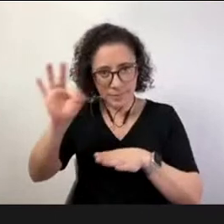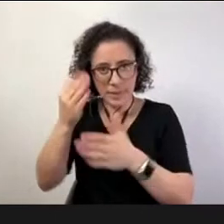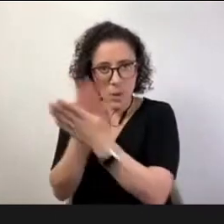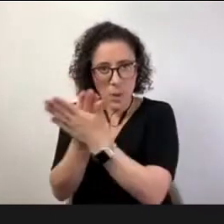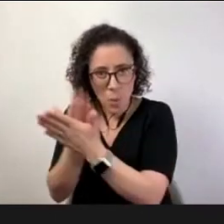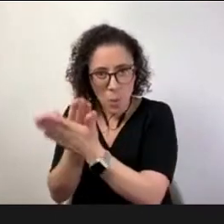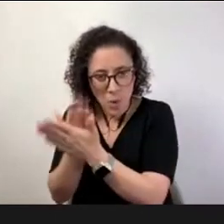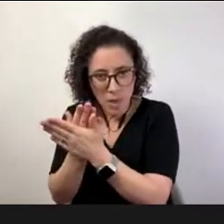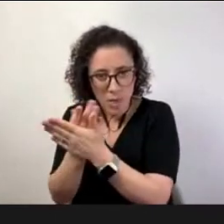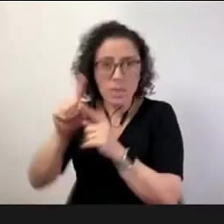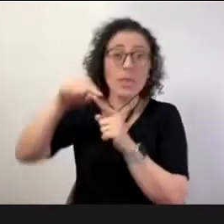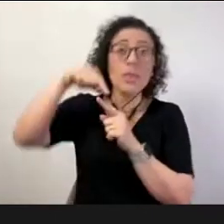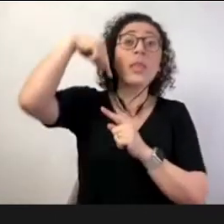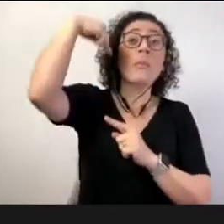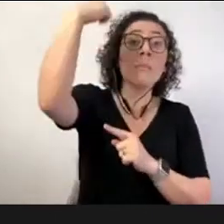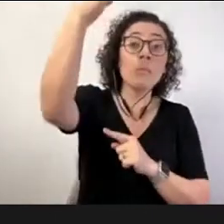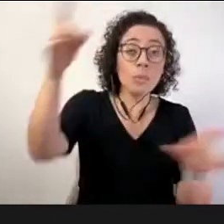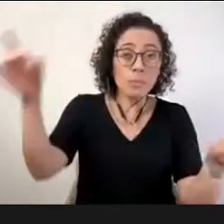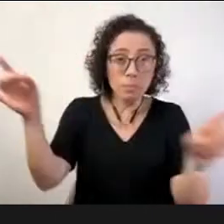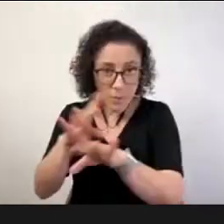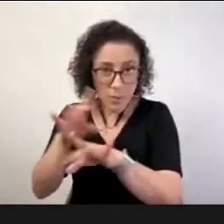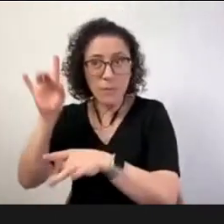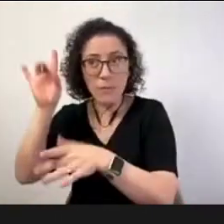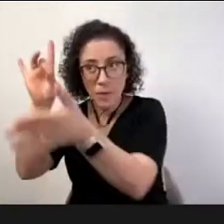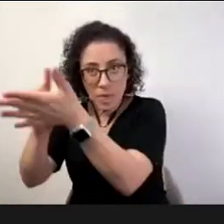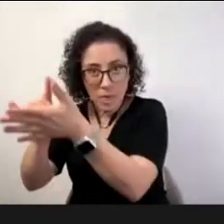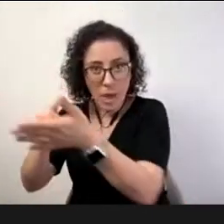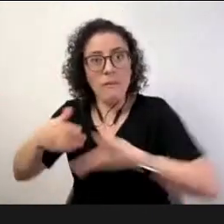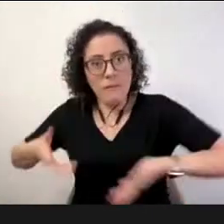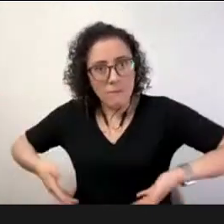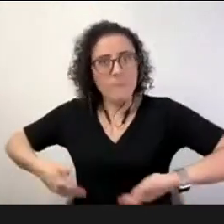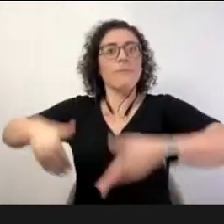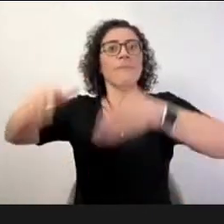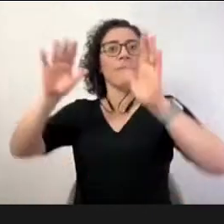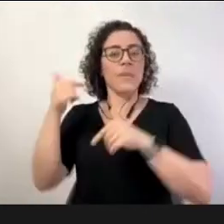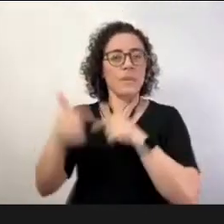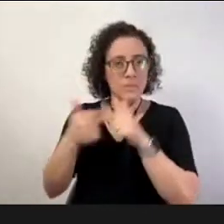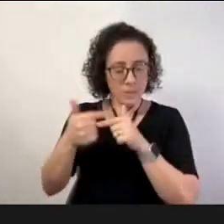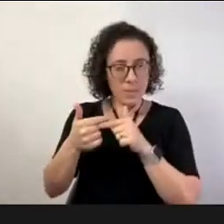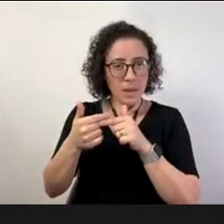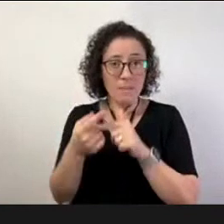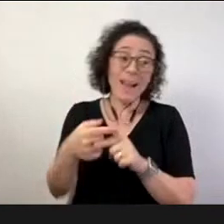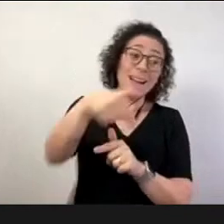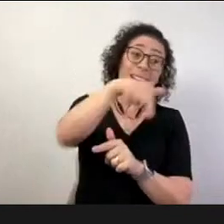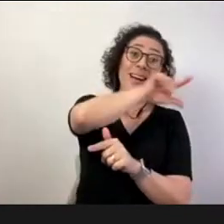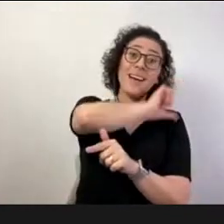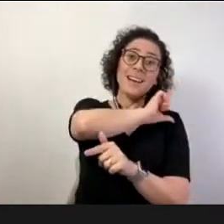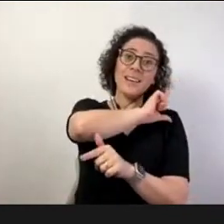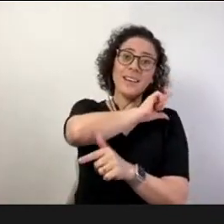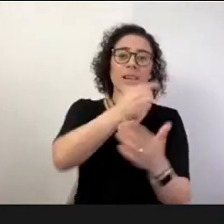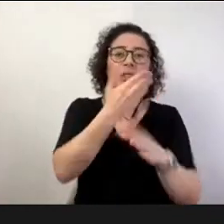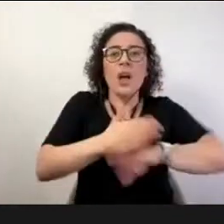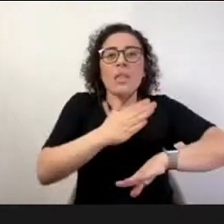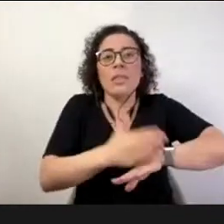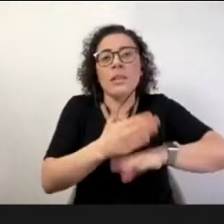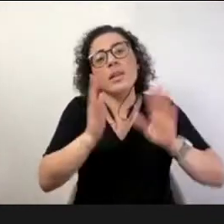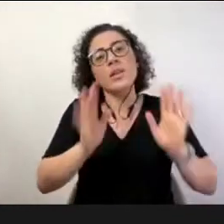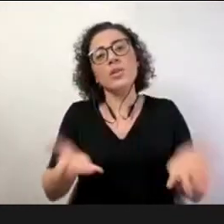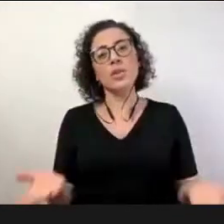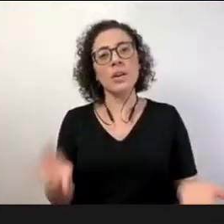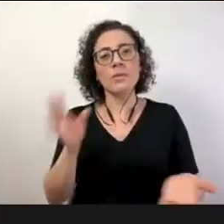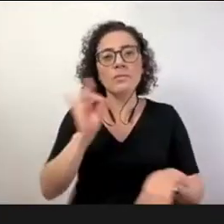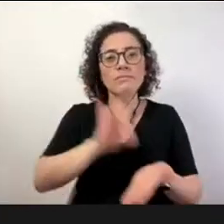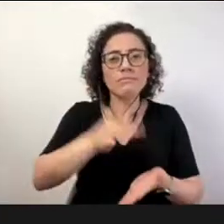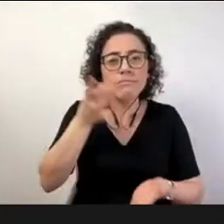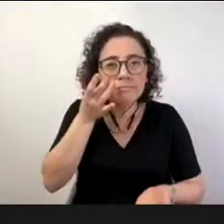terceira e última questão de preocupação sobre a formação de professores tem a ver com o realce que tem de ser